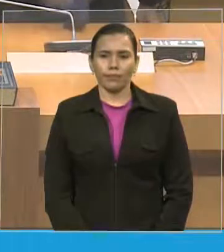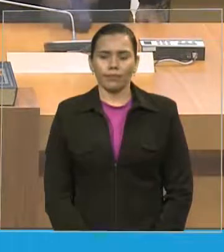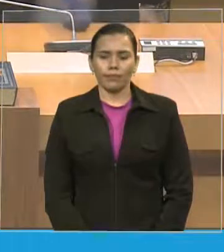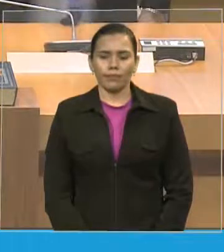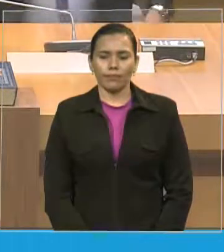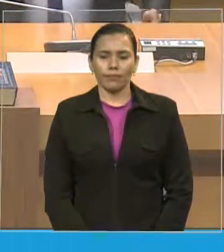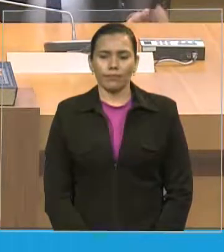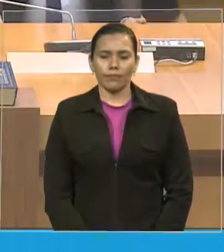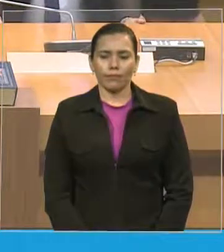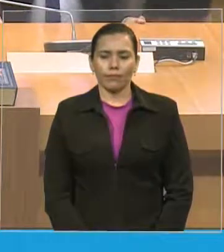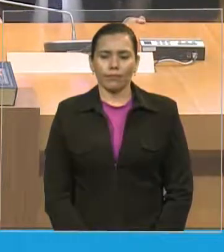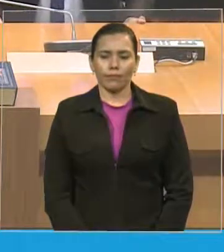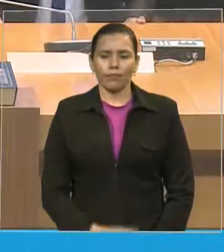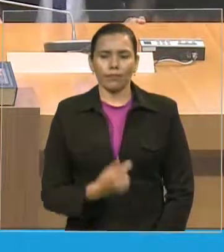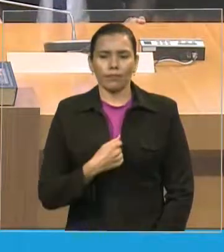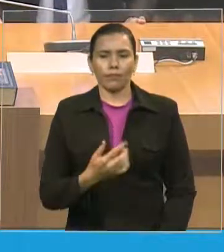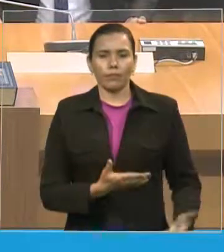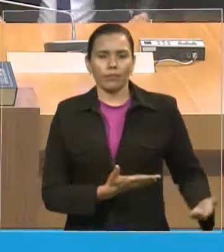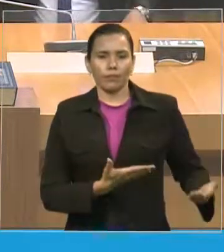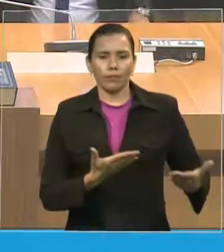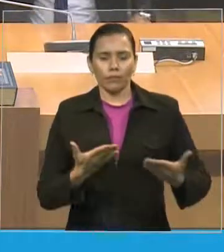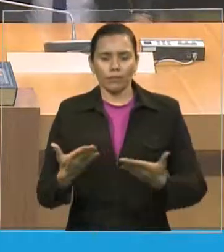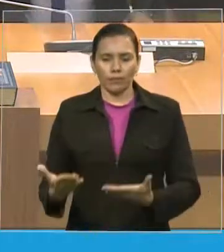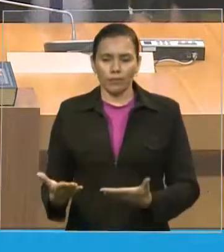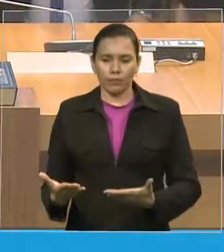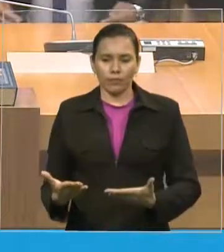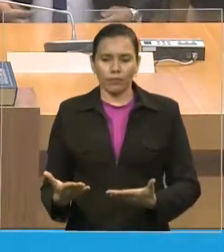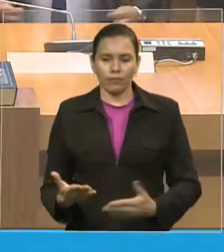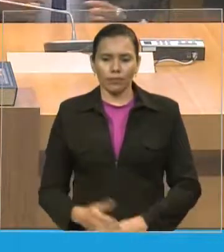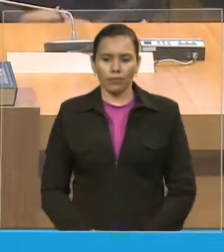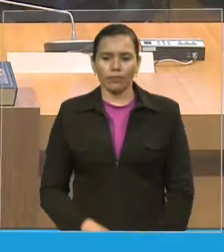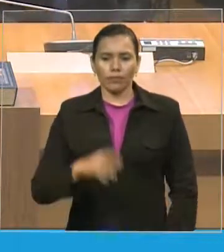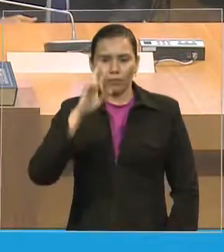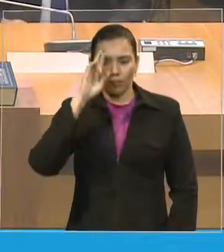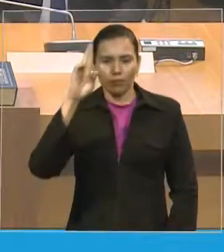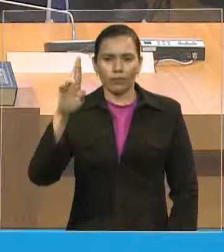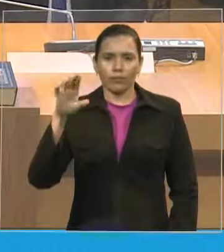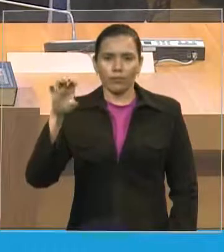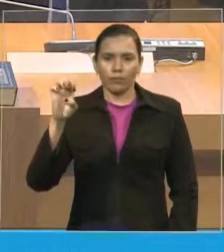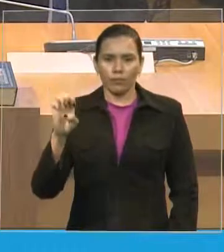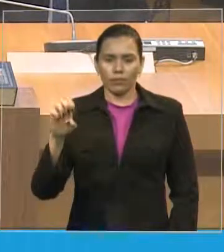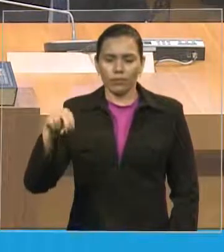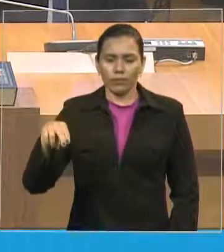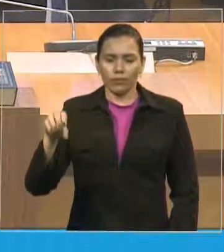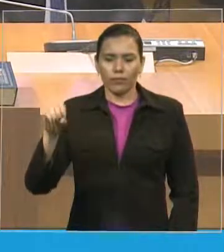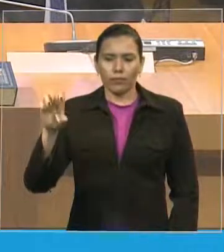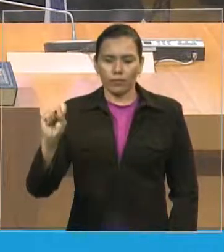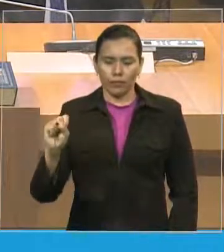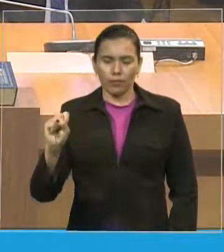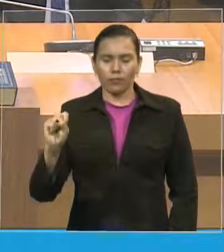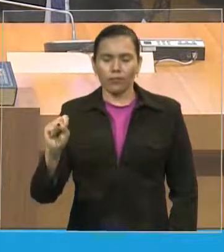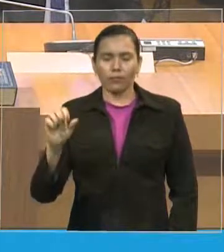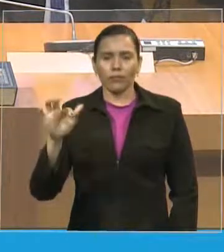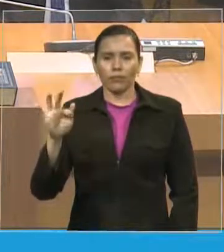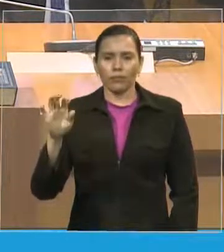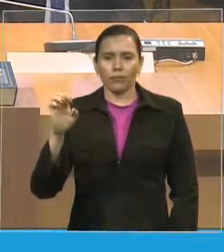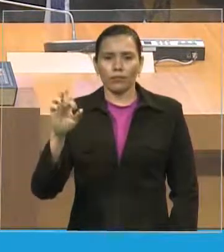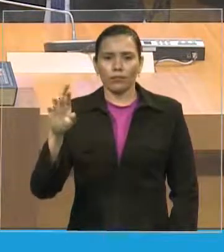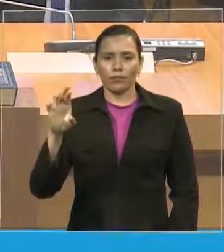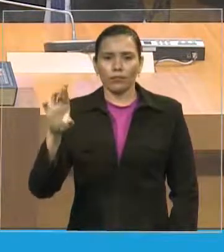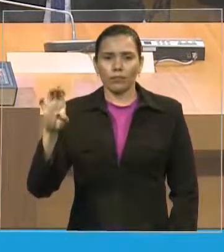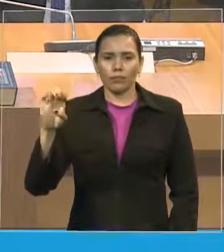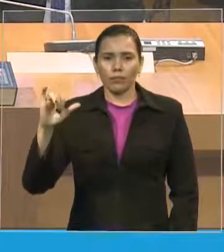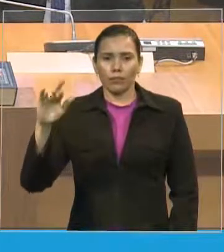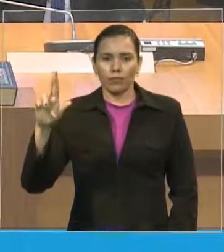Convido o excelentíssimo senhor Enos Ferreira, secretário de Estado